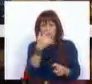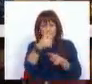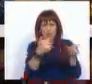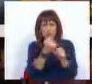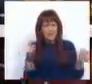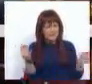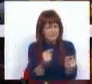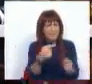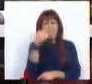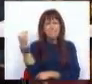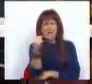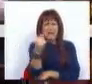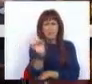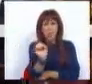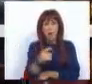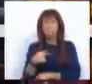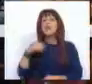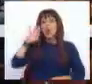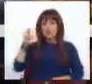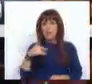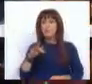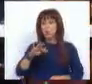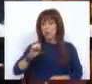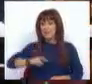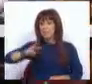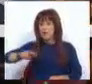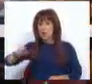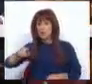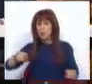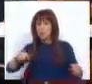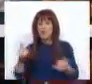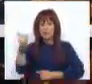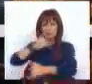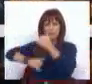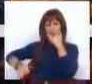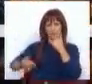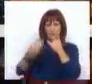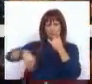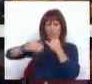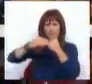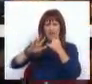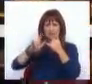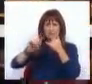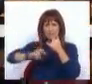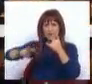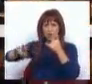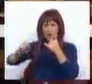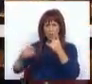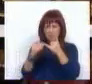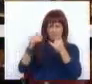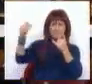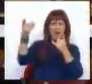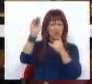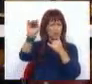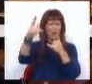Nada. Sabemos, sim, que vamos receber 40 milhões de euros em troca de mais de mil milhões de euros no banco,